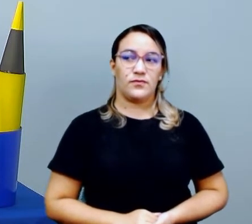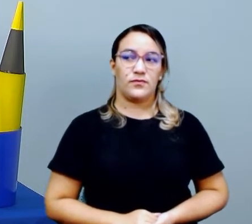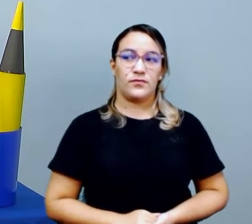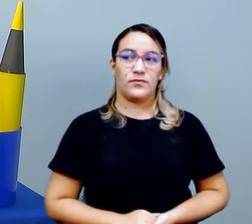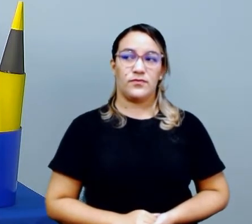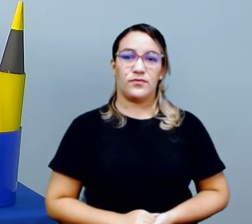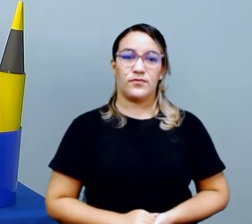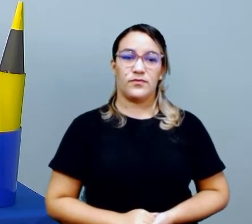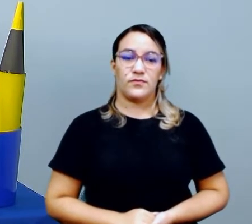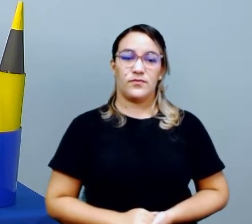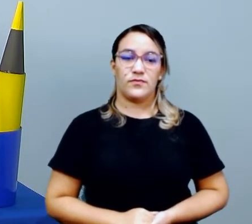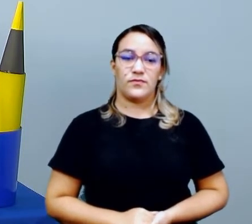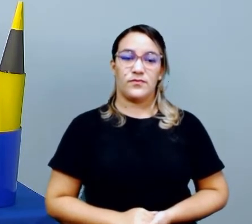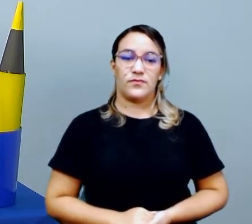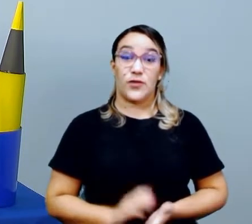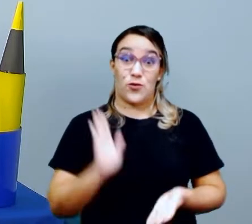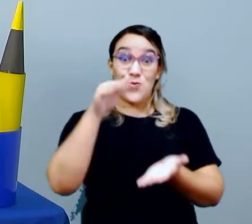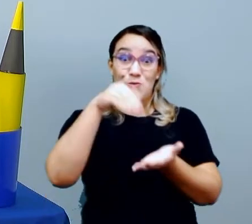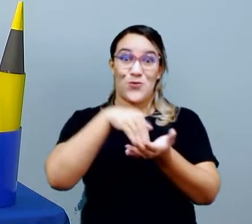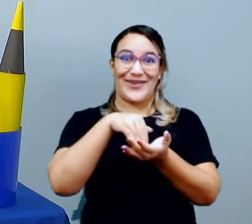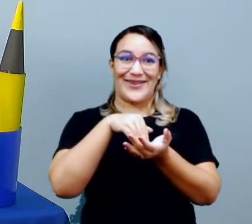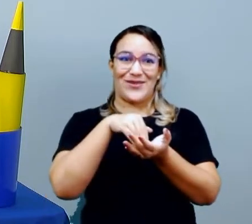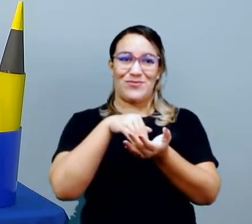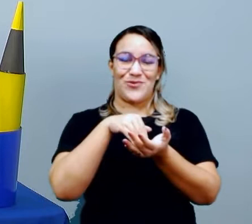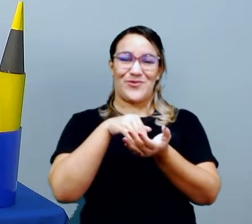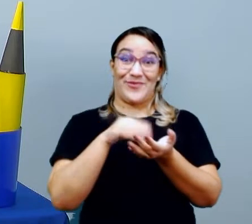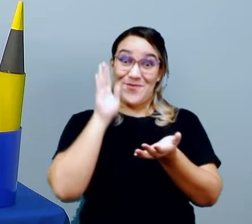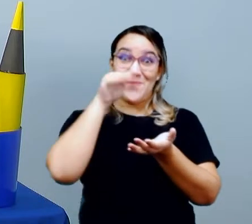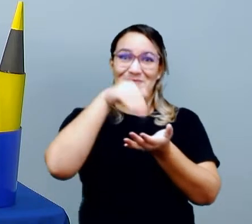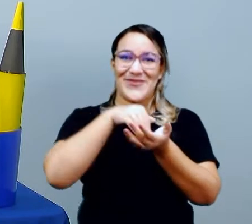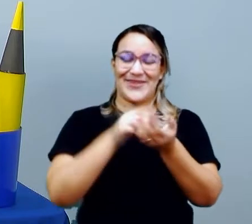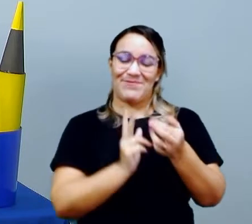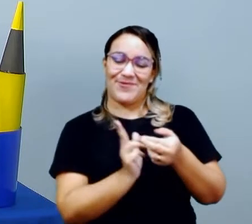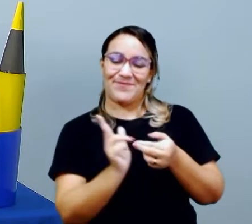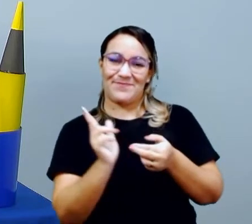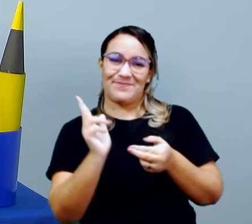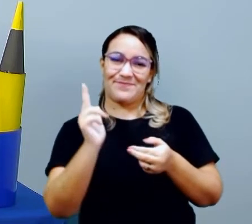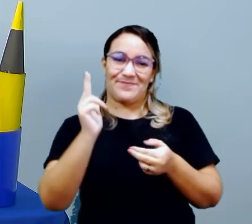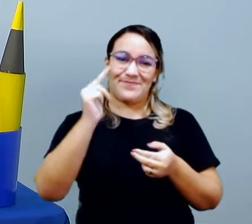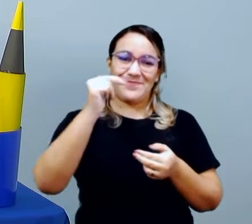Vamos recortar mais um. O último círculo.